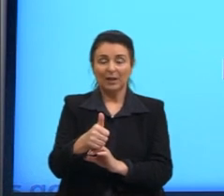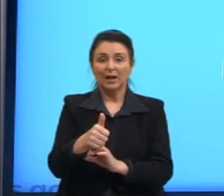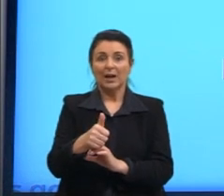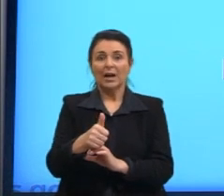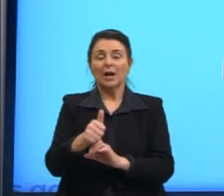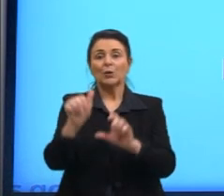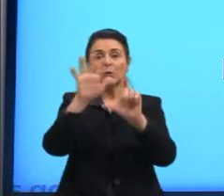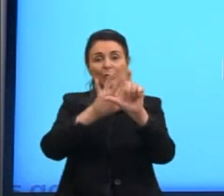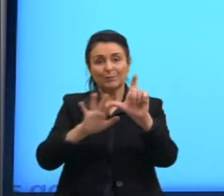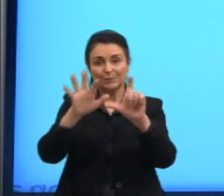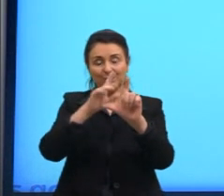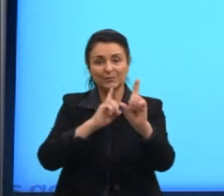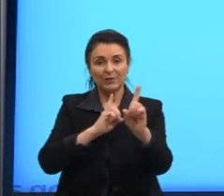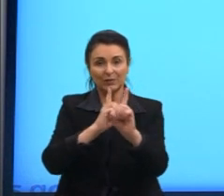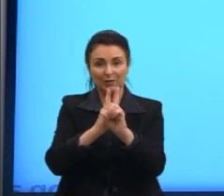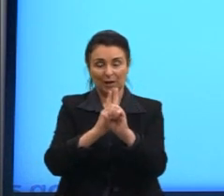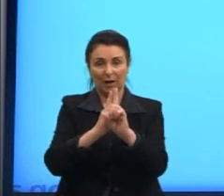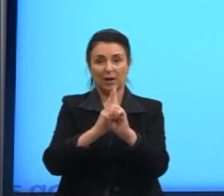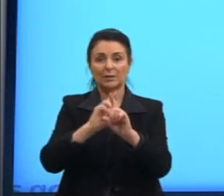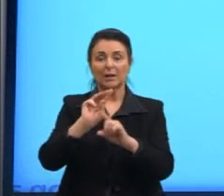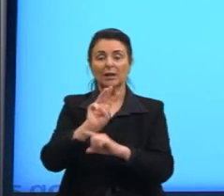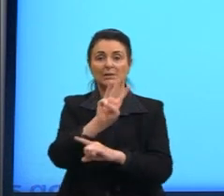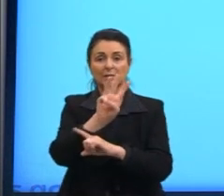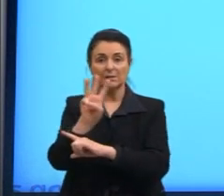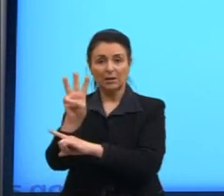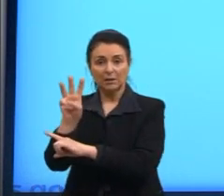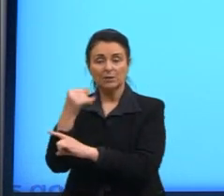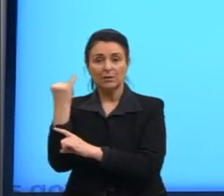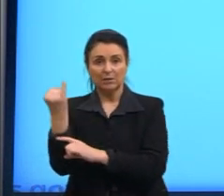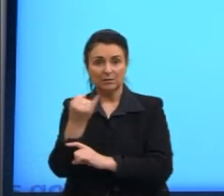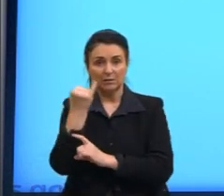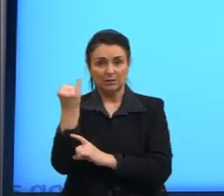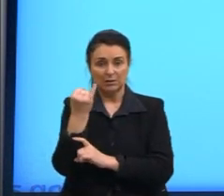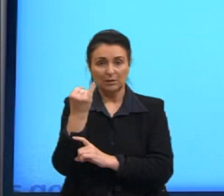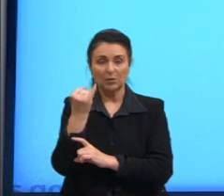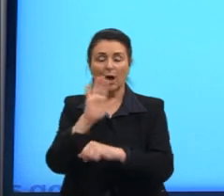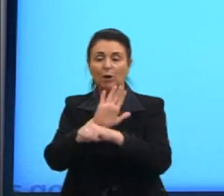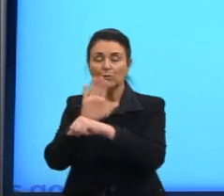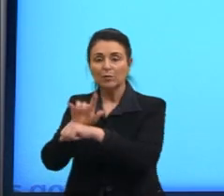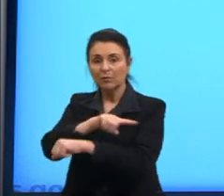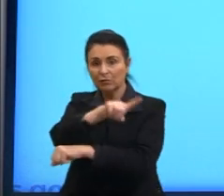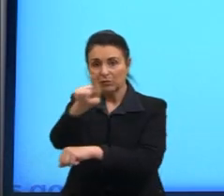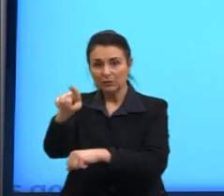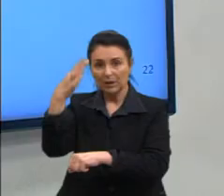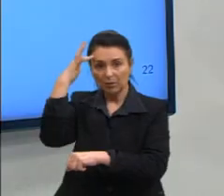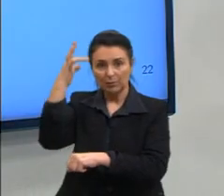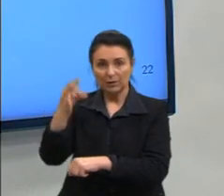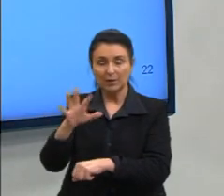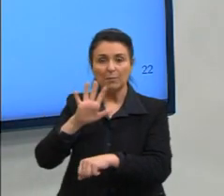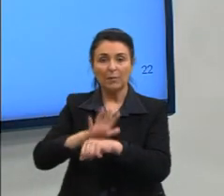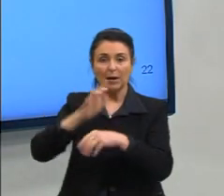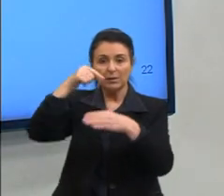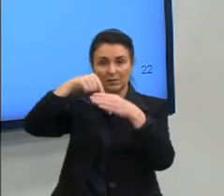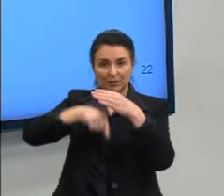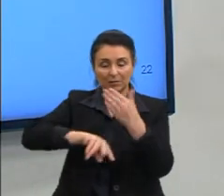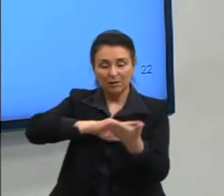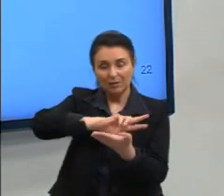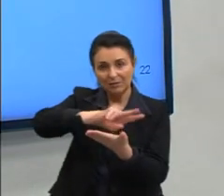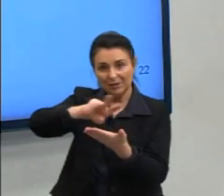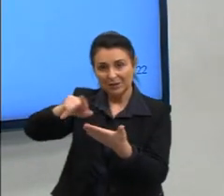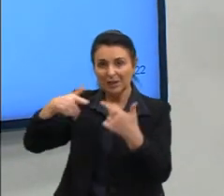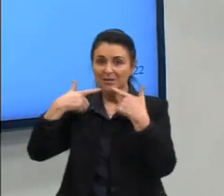encontrar dois sites importantes que auxiliarão vocês a compreender um pouquinho mais sobre a variedade